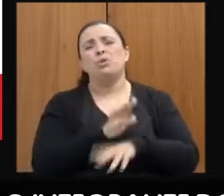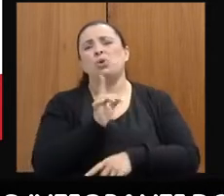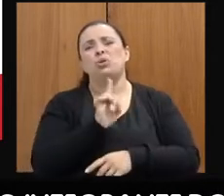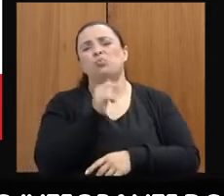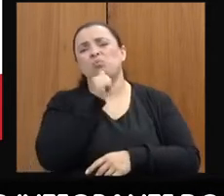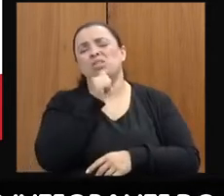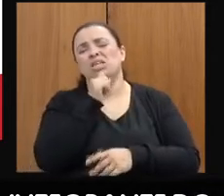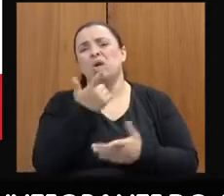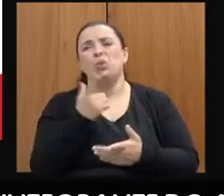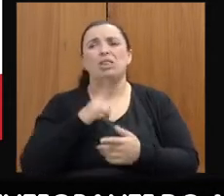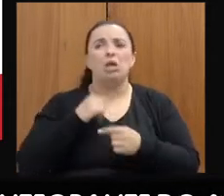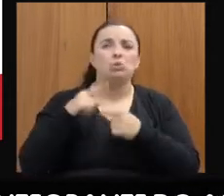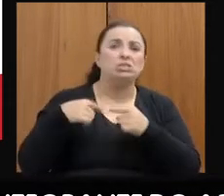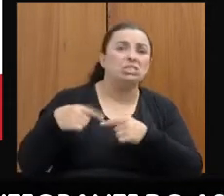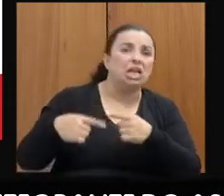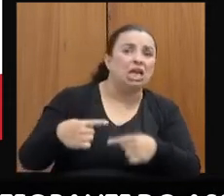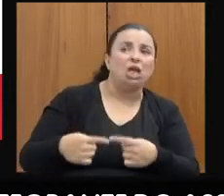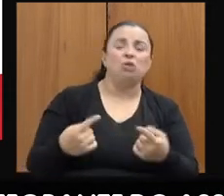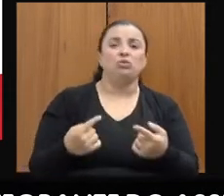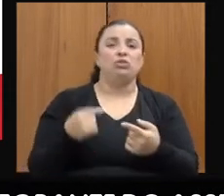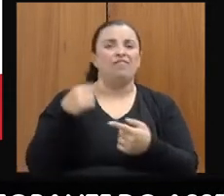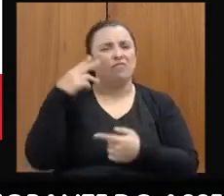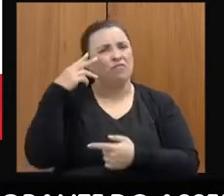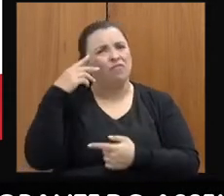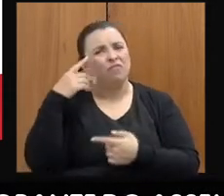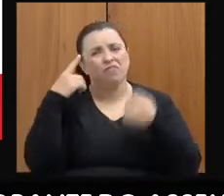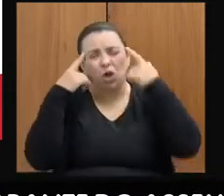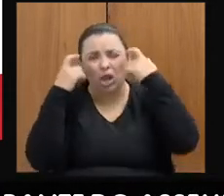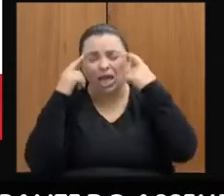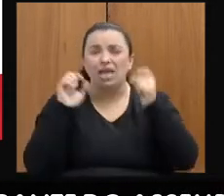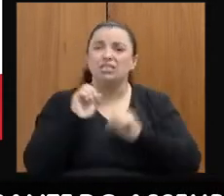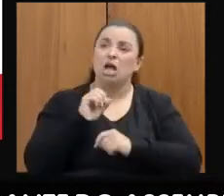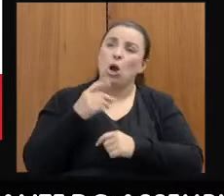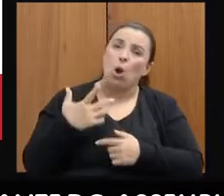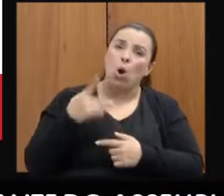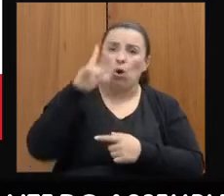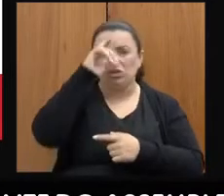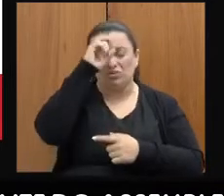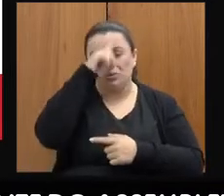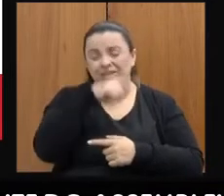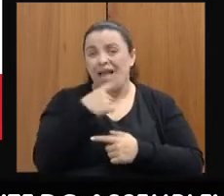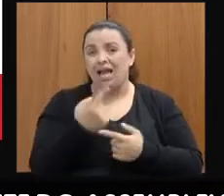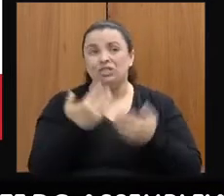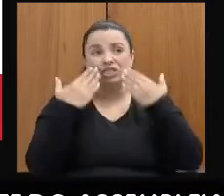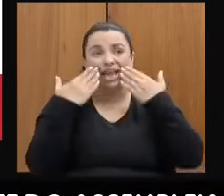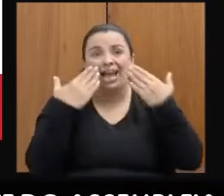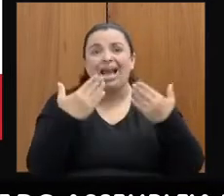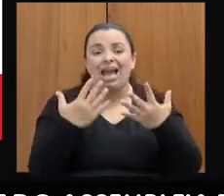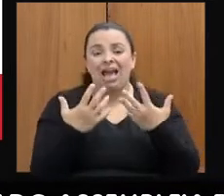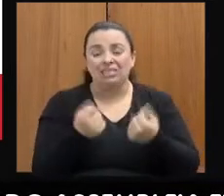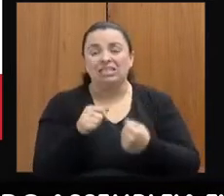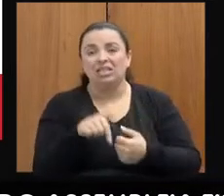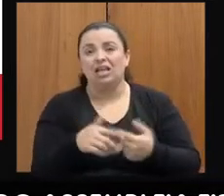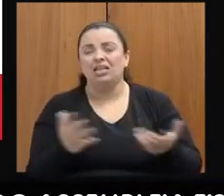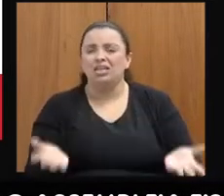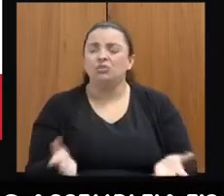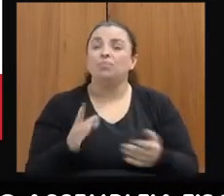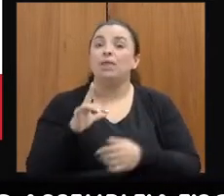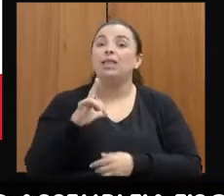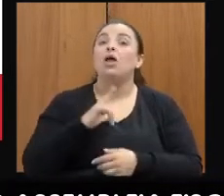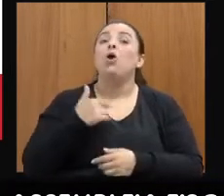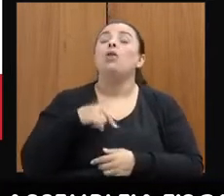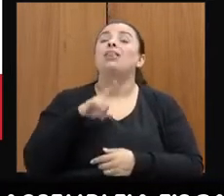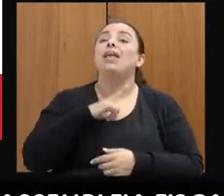ou da dificuldade dela de passar por isso, por esse processo e tal. Então, a gente teve o cuidado de fazer esse formulário que eu preencho com as